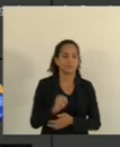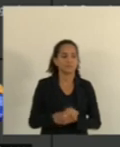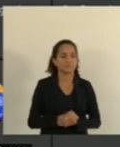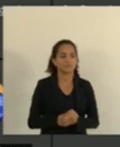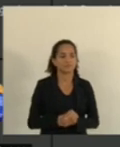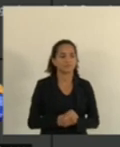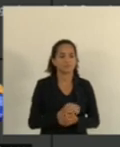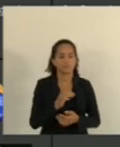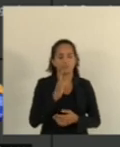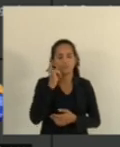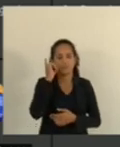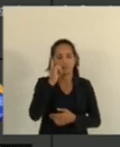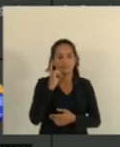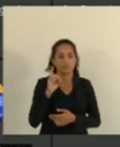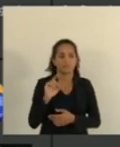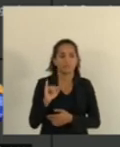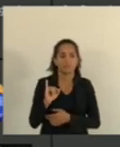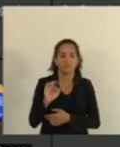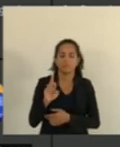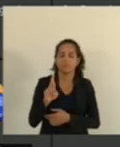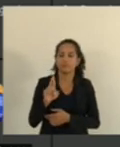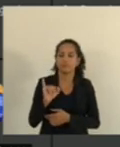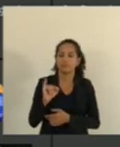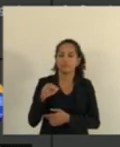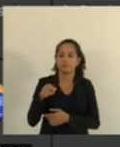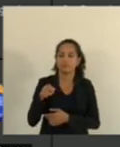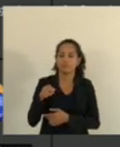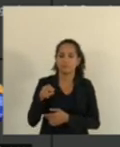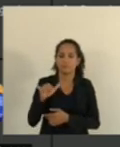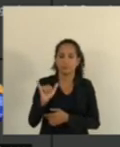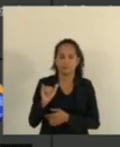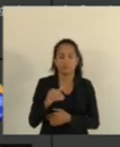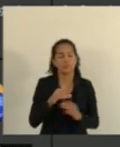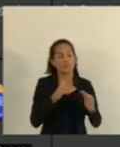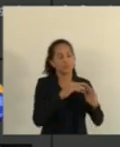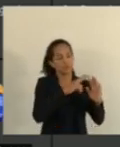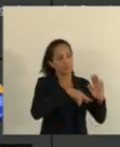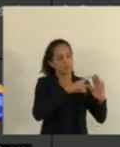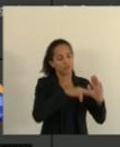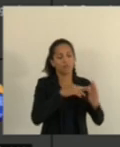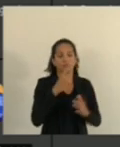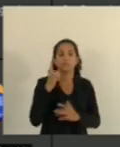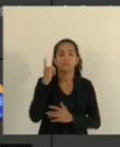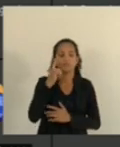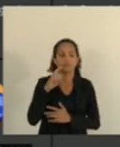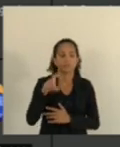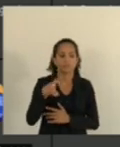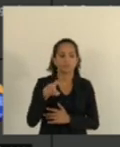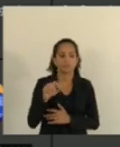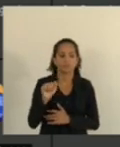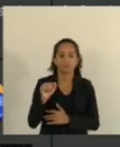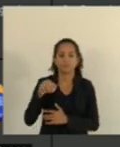Deputado Elin Lopes Acompanho o relator E deputado Alexandre Ambinho